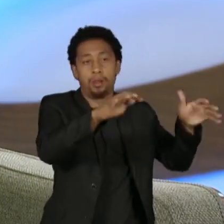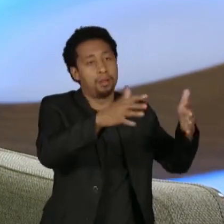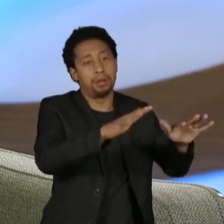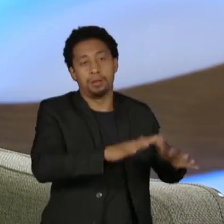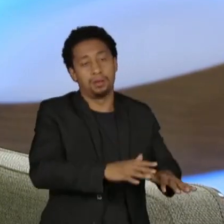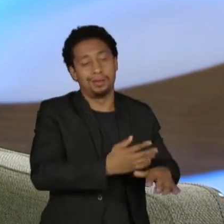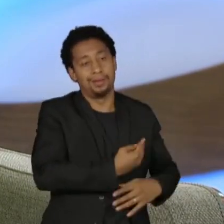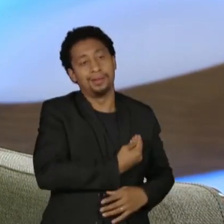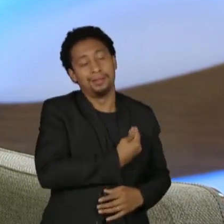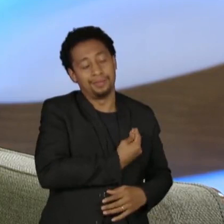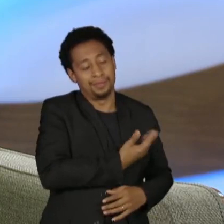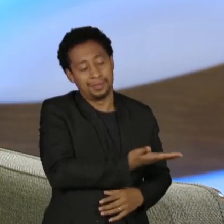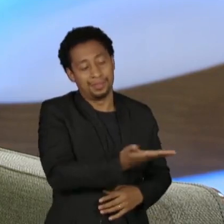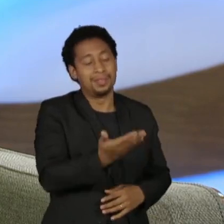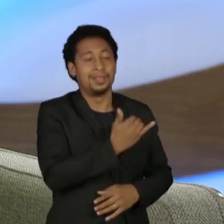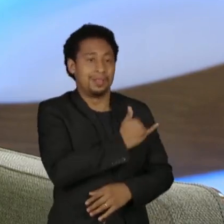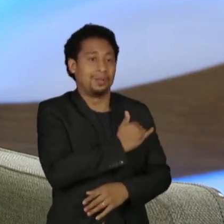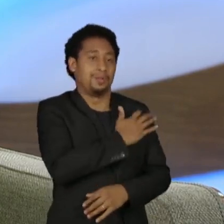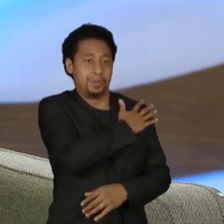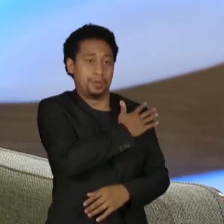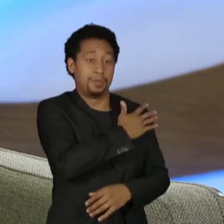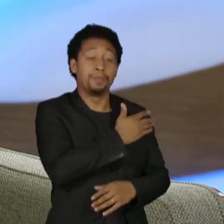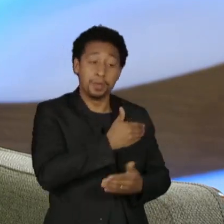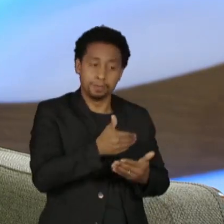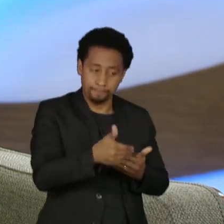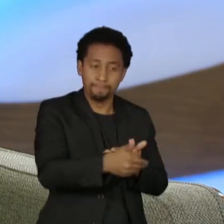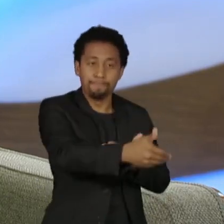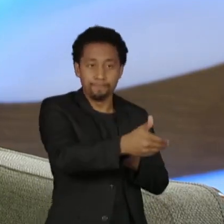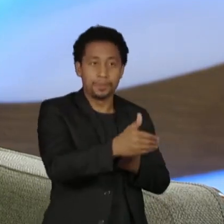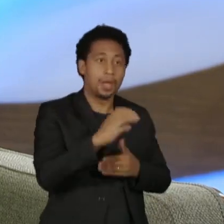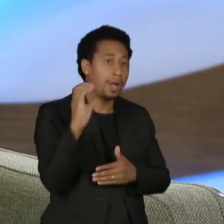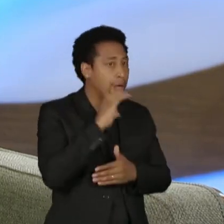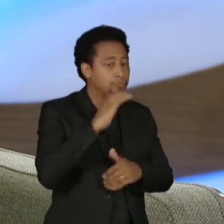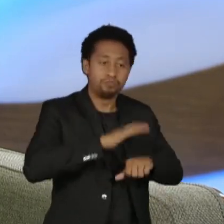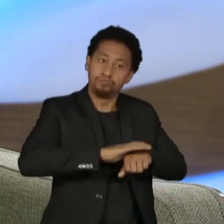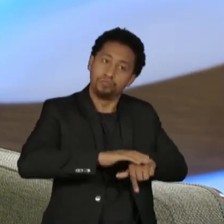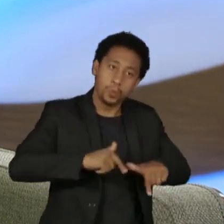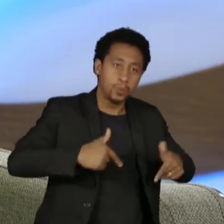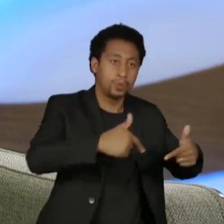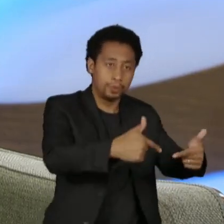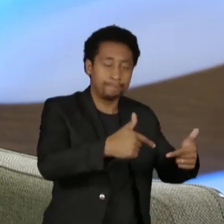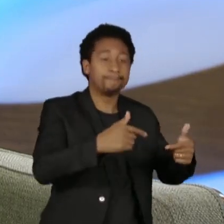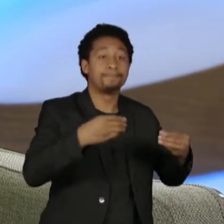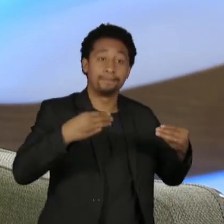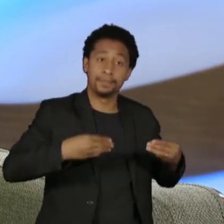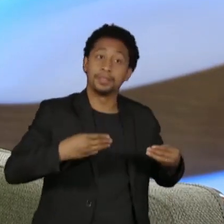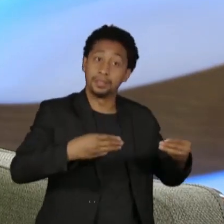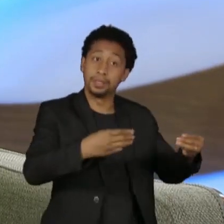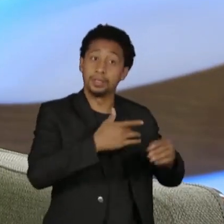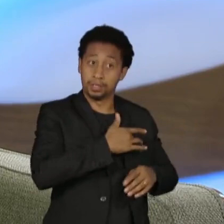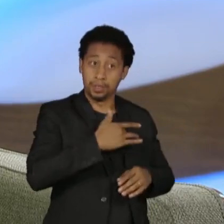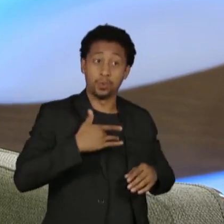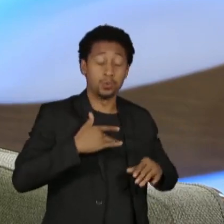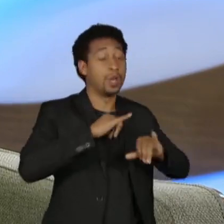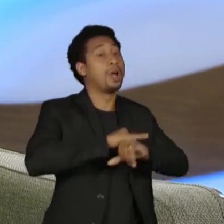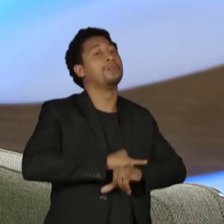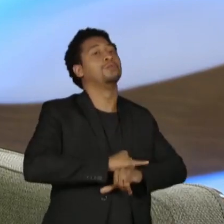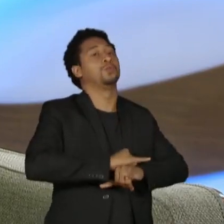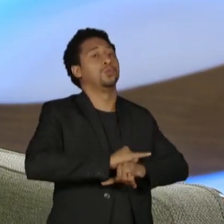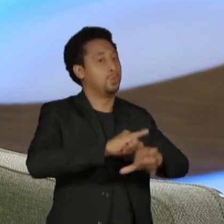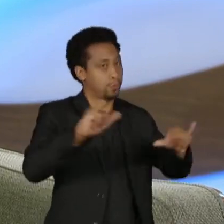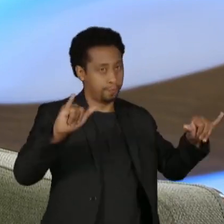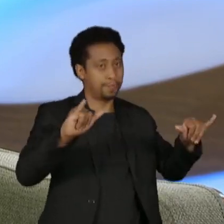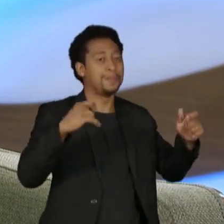de vista de ações imediatas, no caso do Ministério da Saúde, nós definimos uma emergência sanitária por